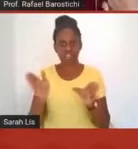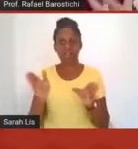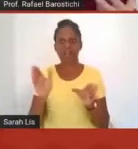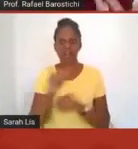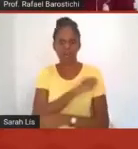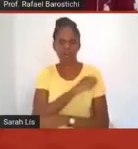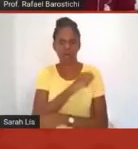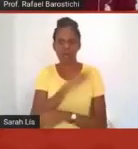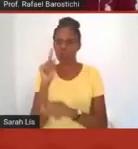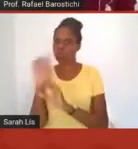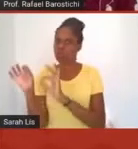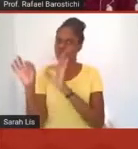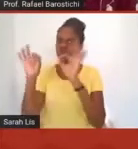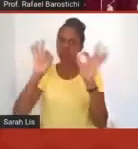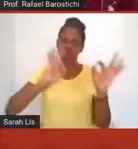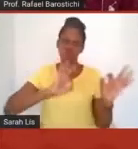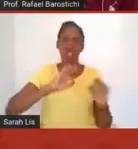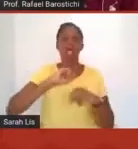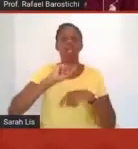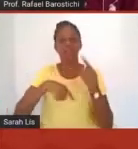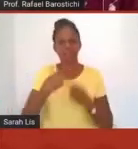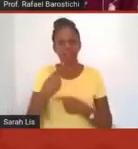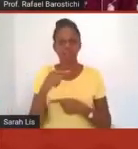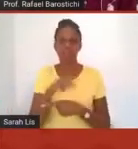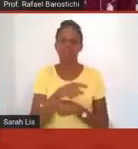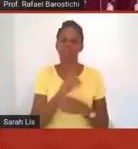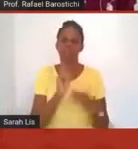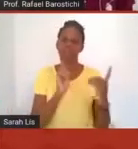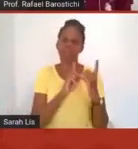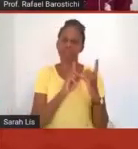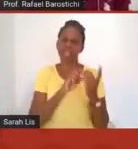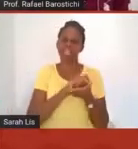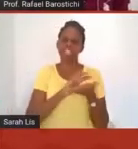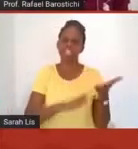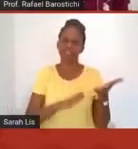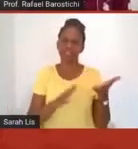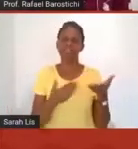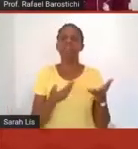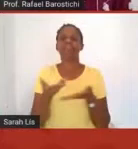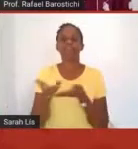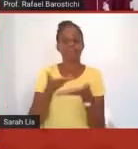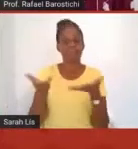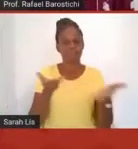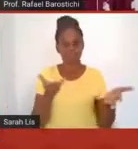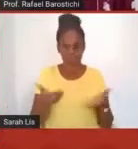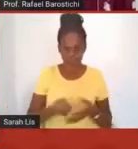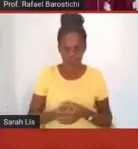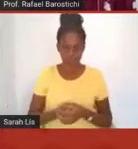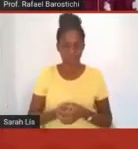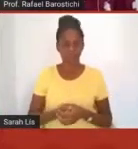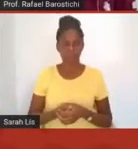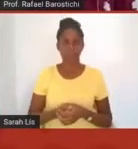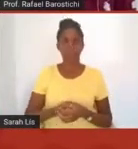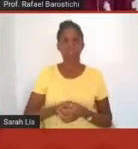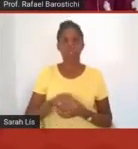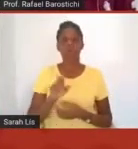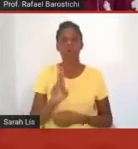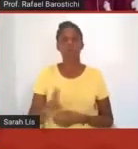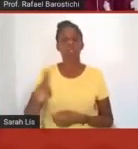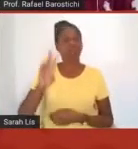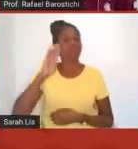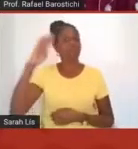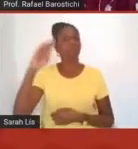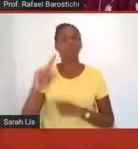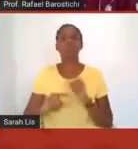conduzia os encontros síncronos por meio de atividades. E o principal recurso que nós utilizamos para